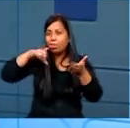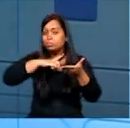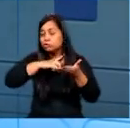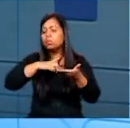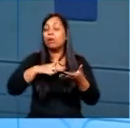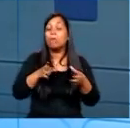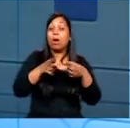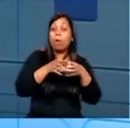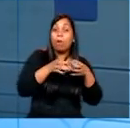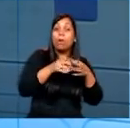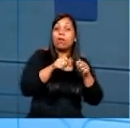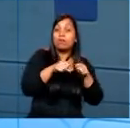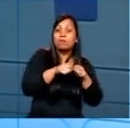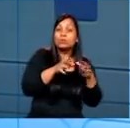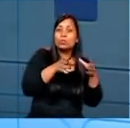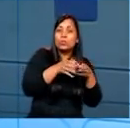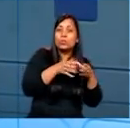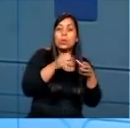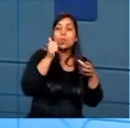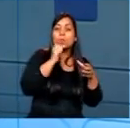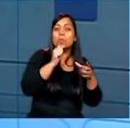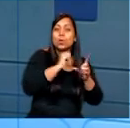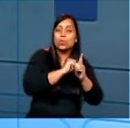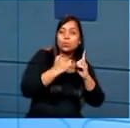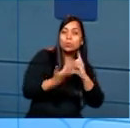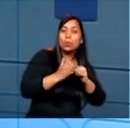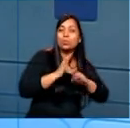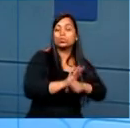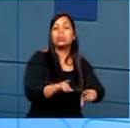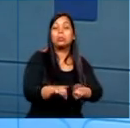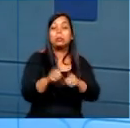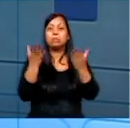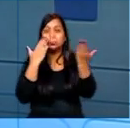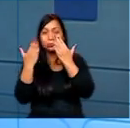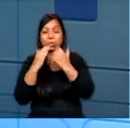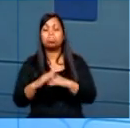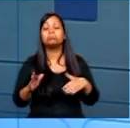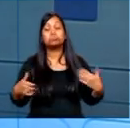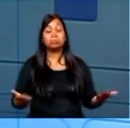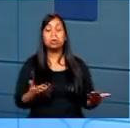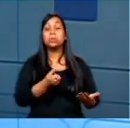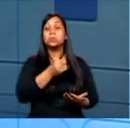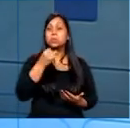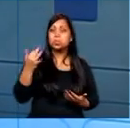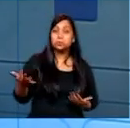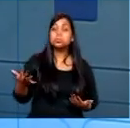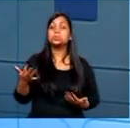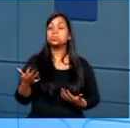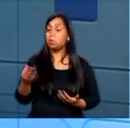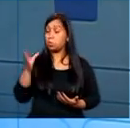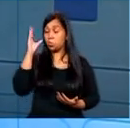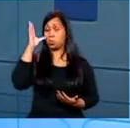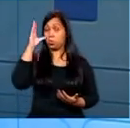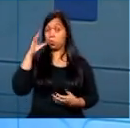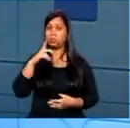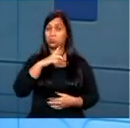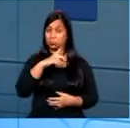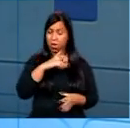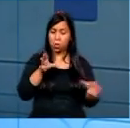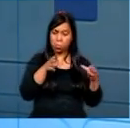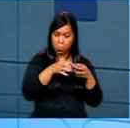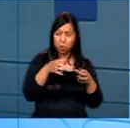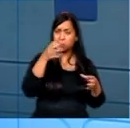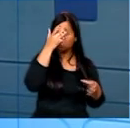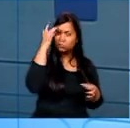esse ano a gente fez com a equipe de assistentes sociais e psicólogos. E aí alguns dados são muito interessantes, né? A gente tem um